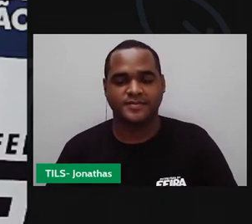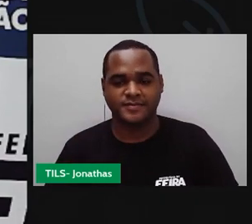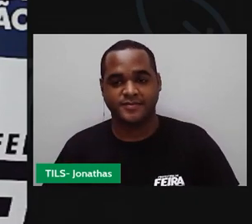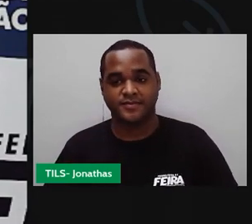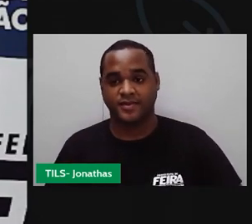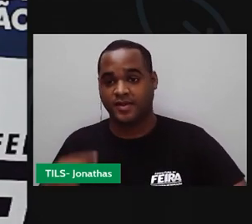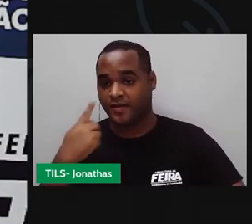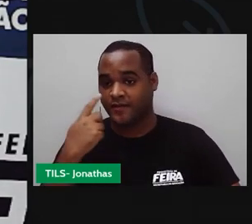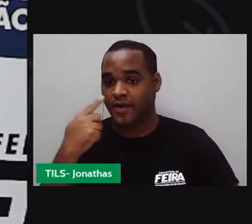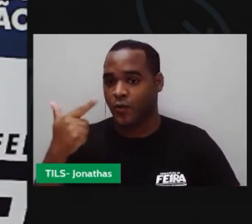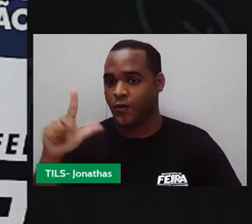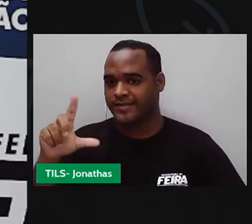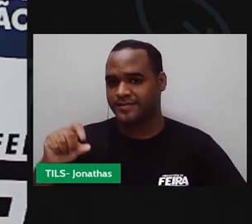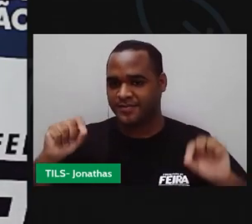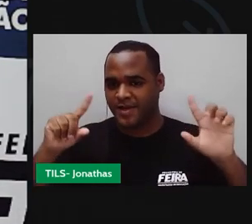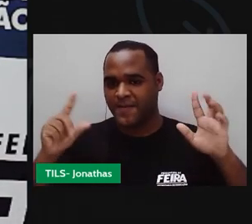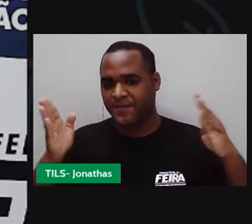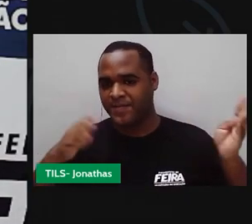aparecer logo, logo,